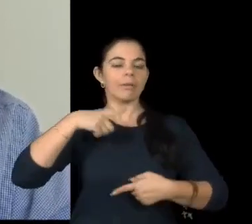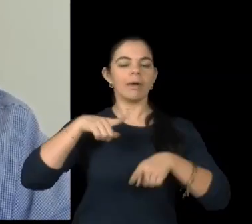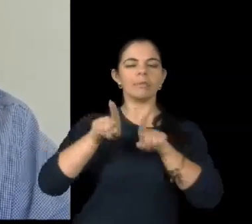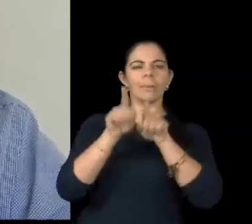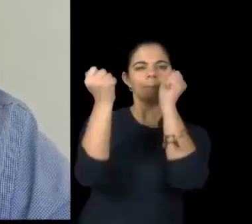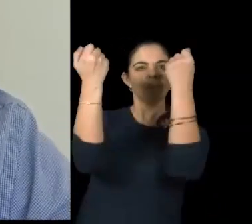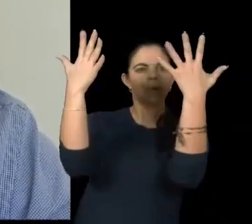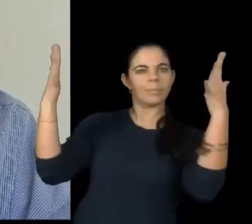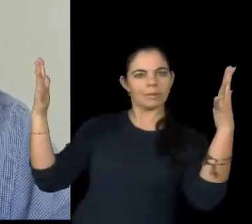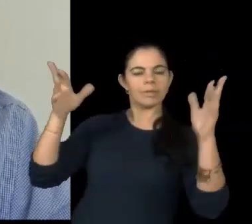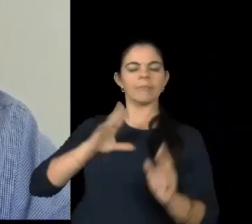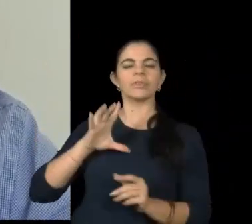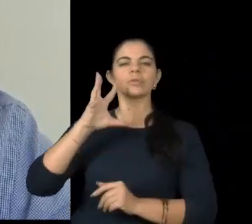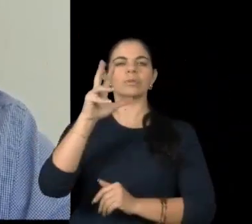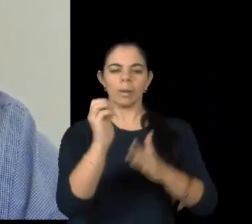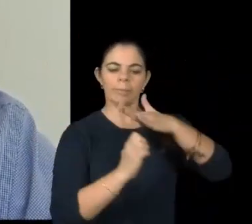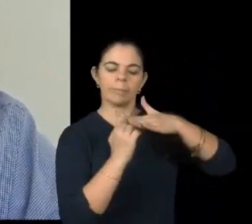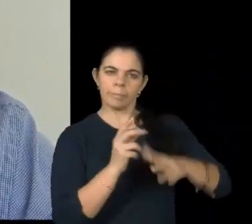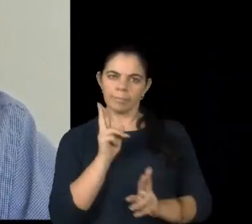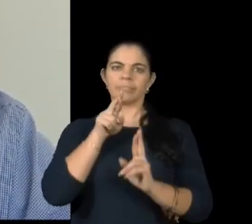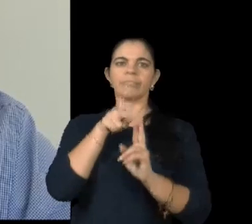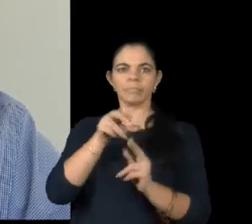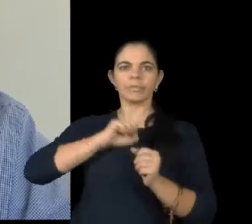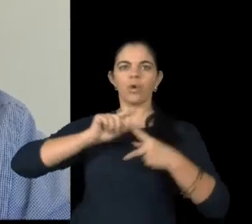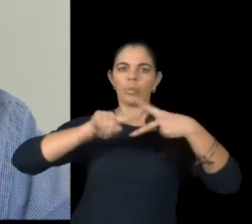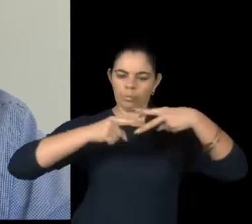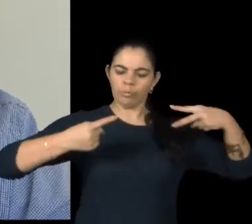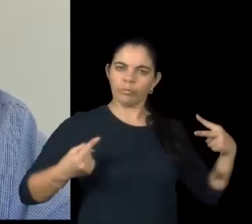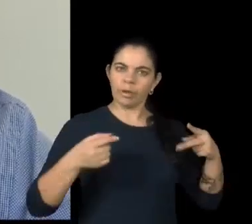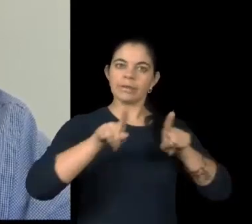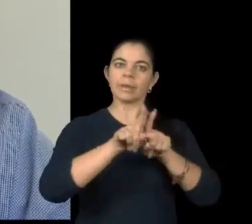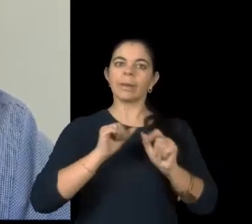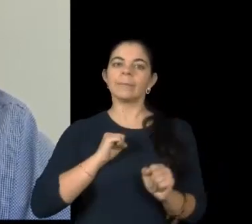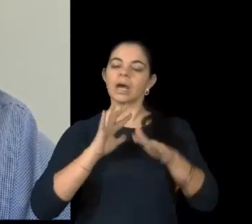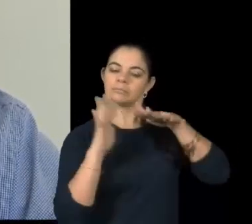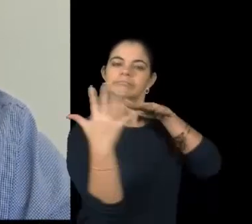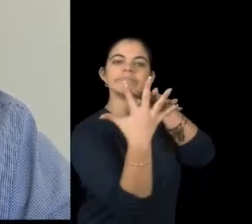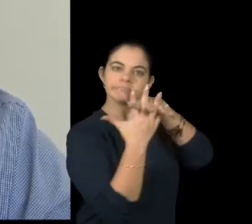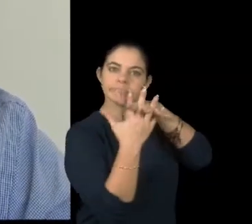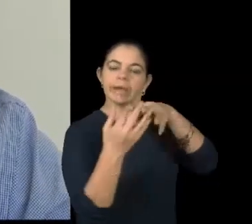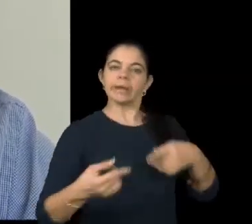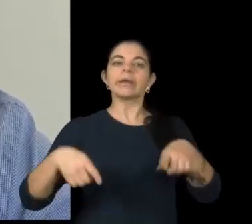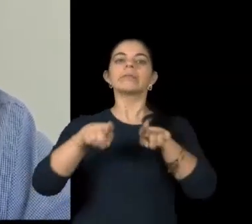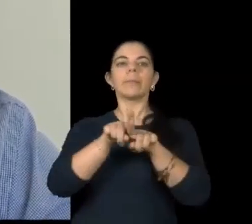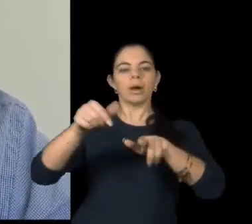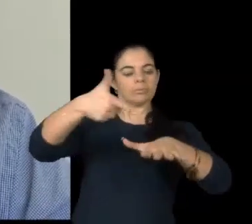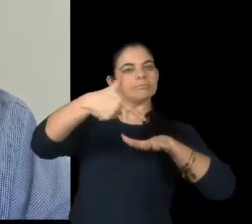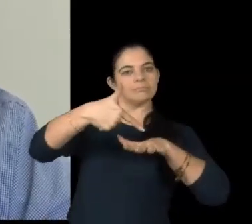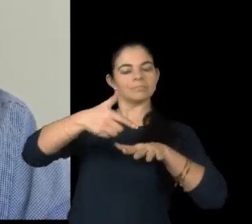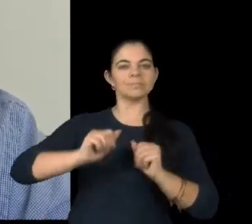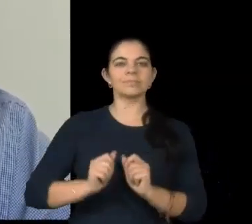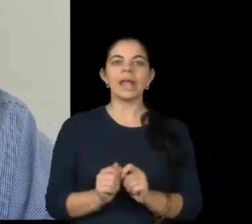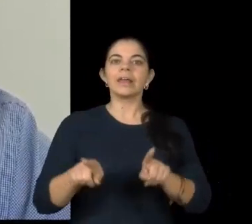os realizadores desse evento, o projeto Cromossomo 21, o Instituto Serenipidade e o Espaço Lase.